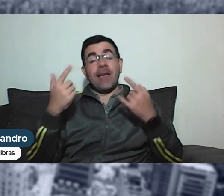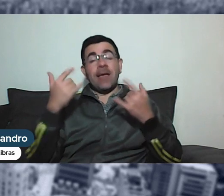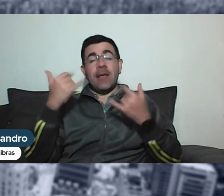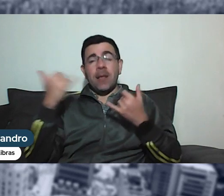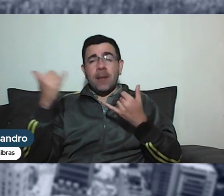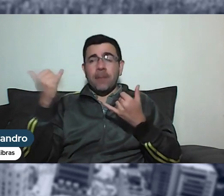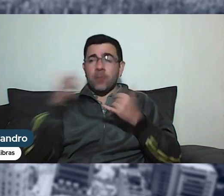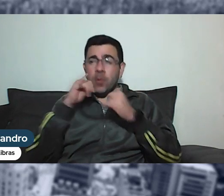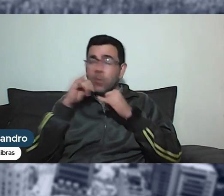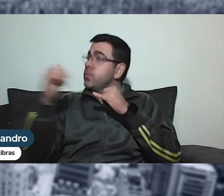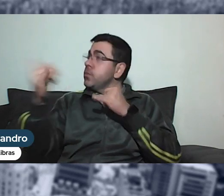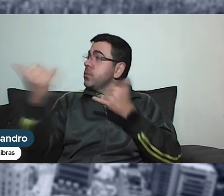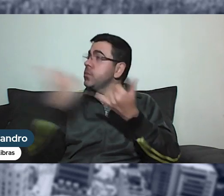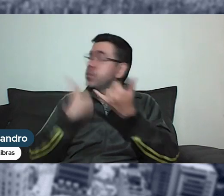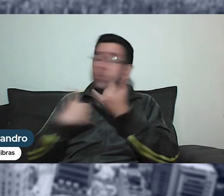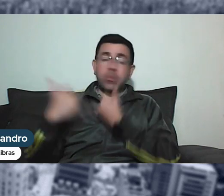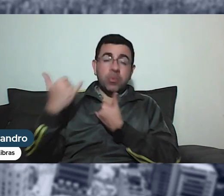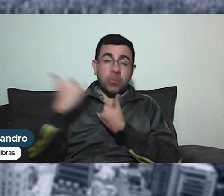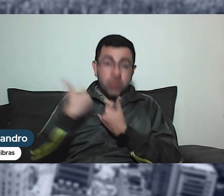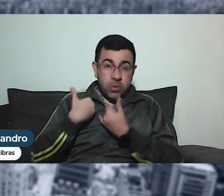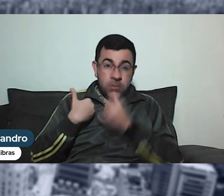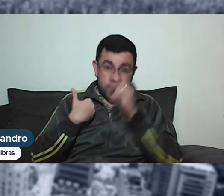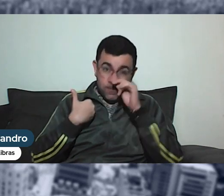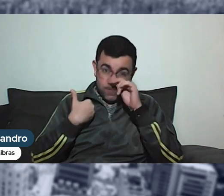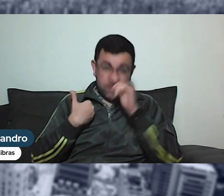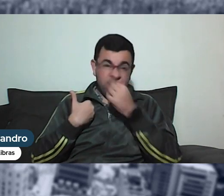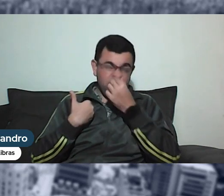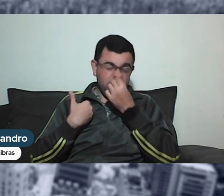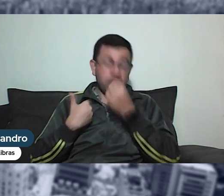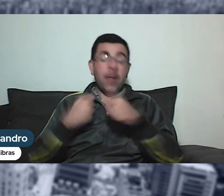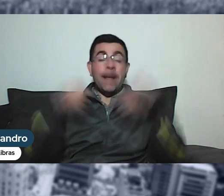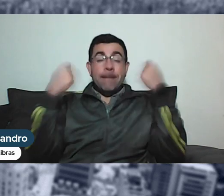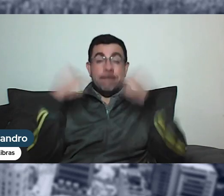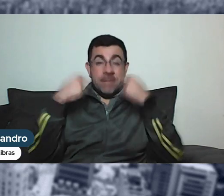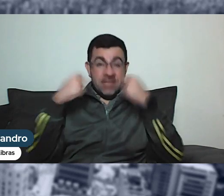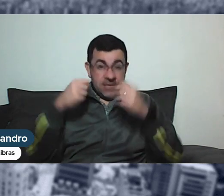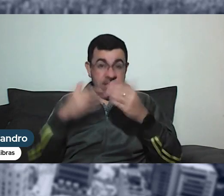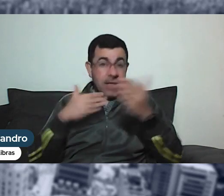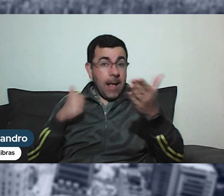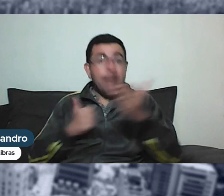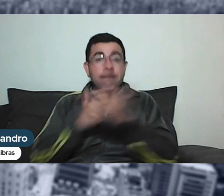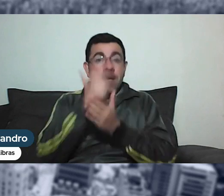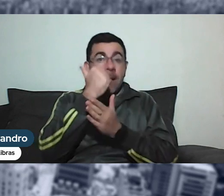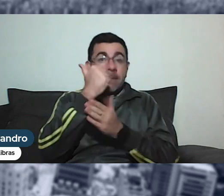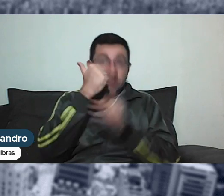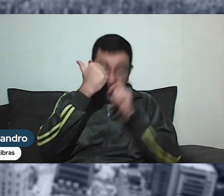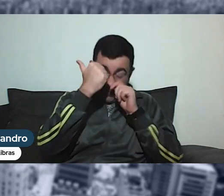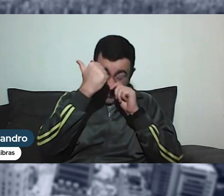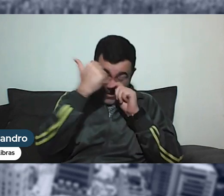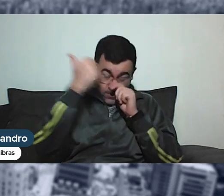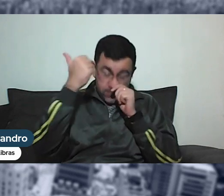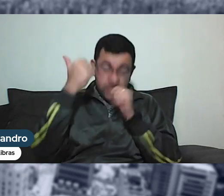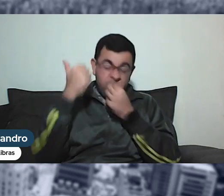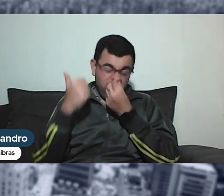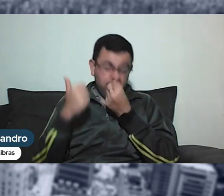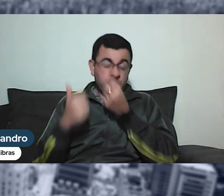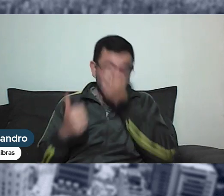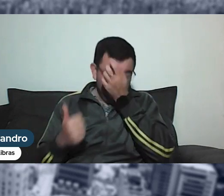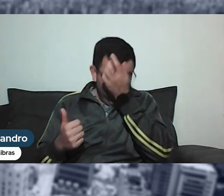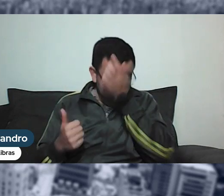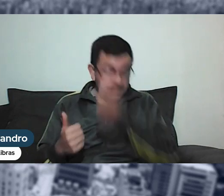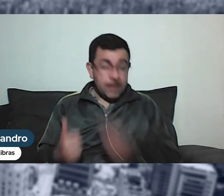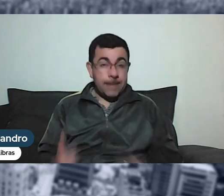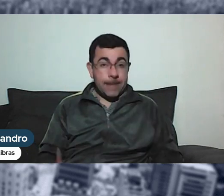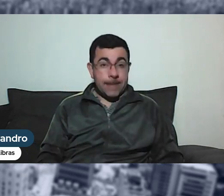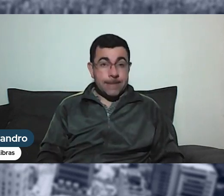acontecendo dentro do CONFAS, para que isso se torne verdade, se torne realidade, precisa ser aprovado